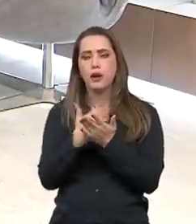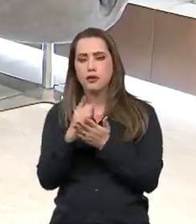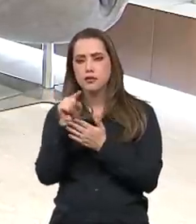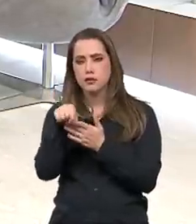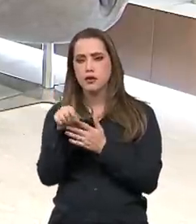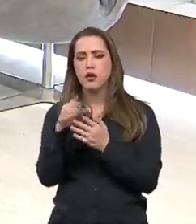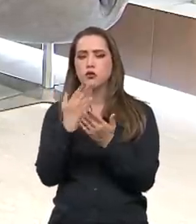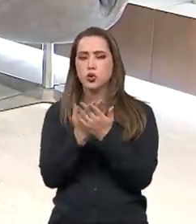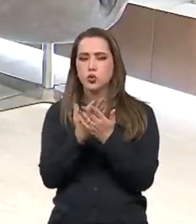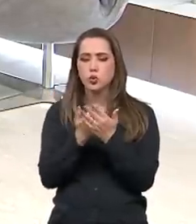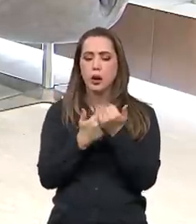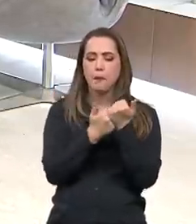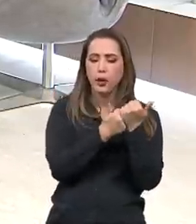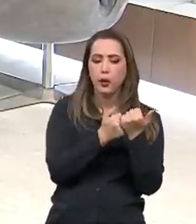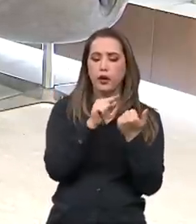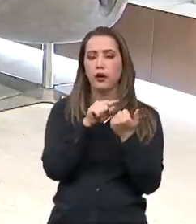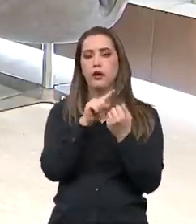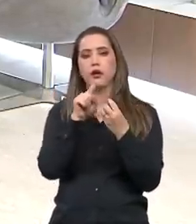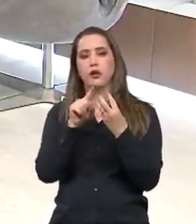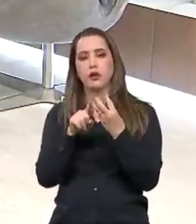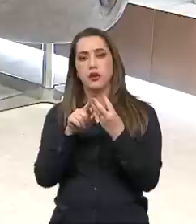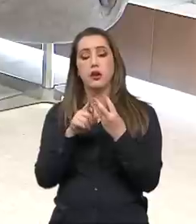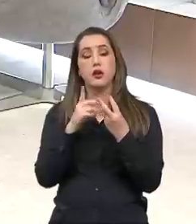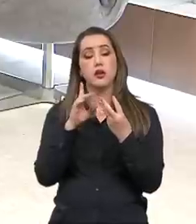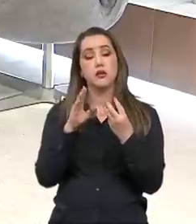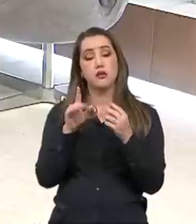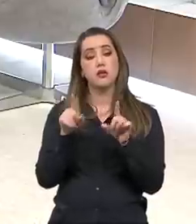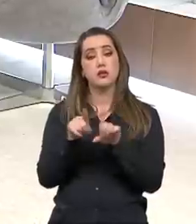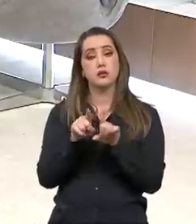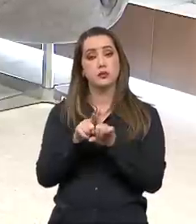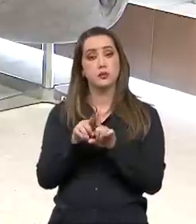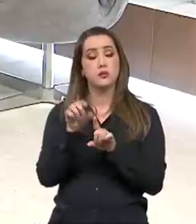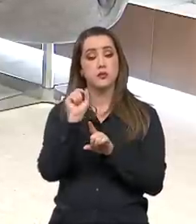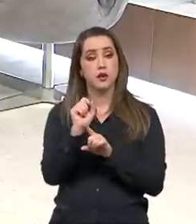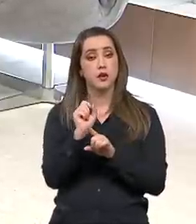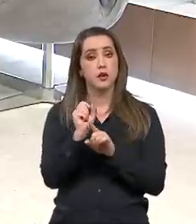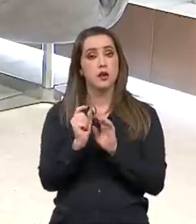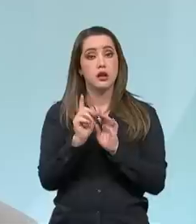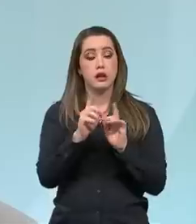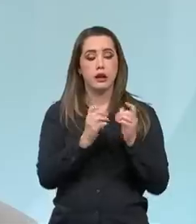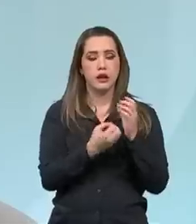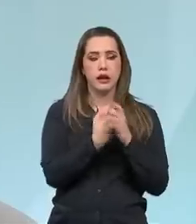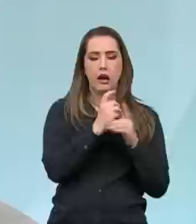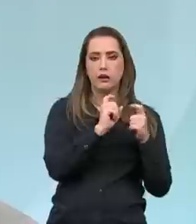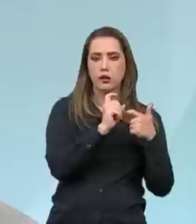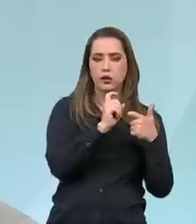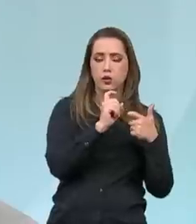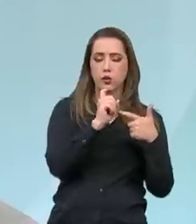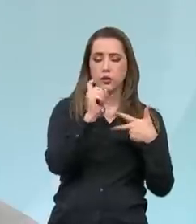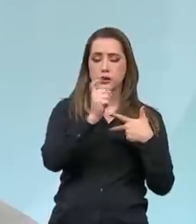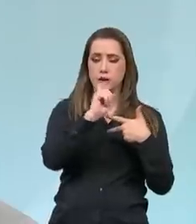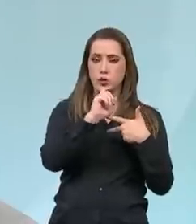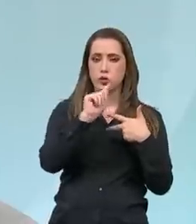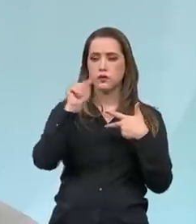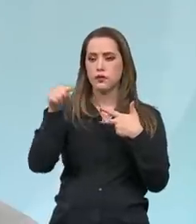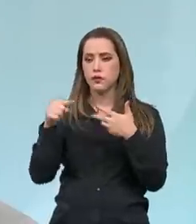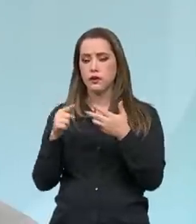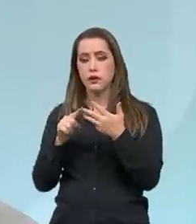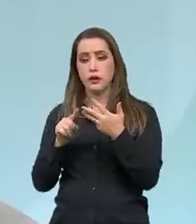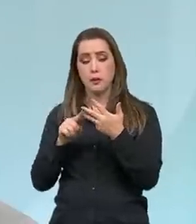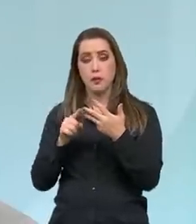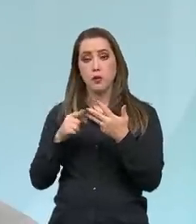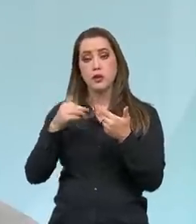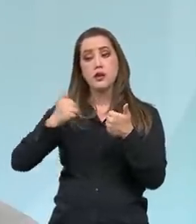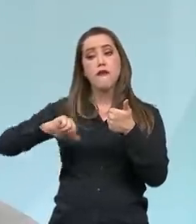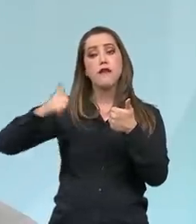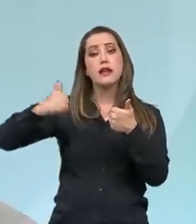o assessoramento da política econômica em si, que é elaborada lá pelo Executivo, e depois na avaliação para verificar se essa pesquisa